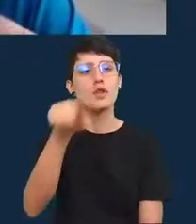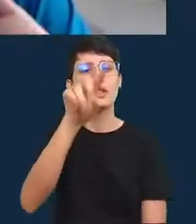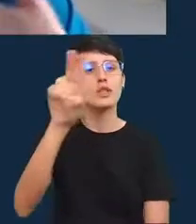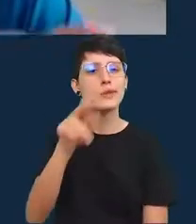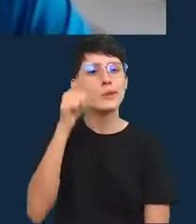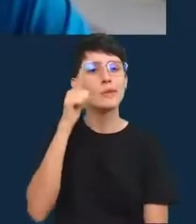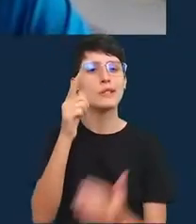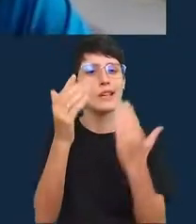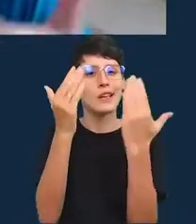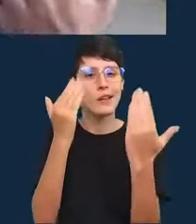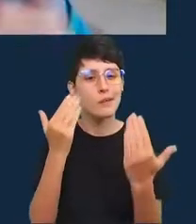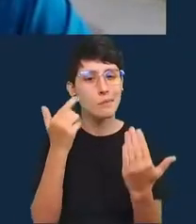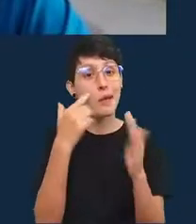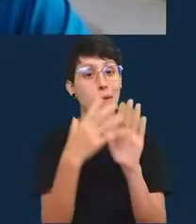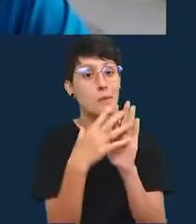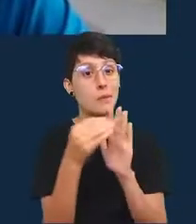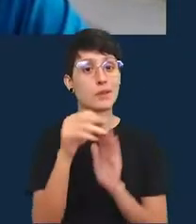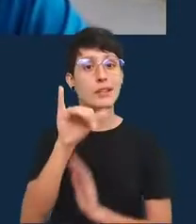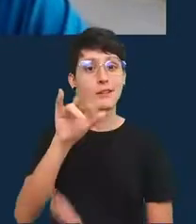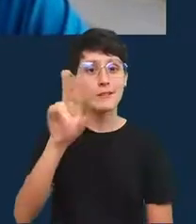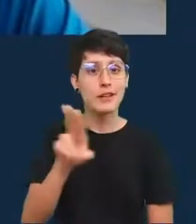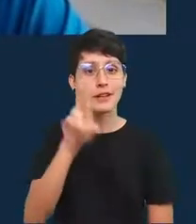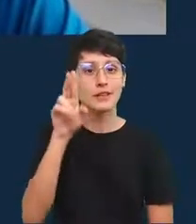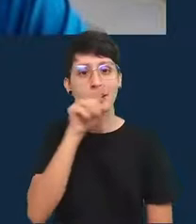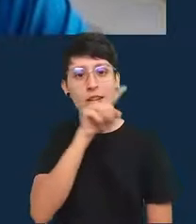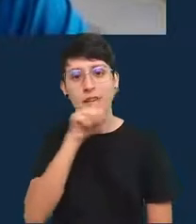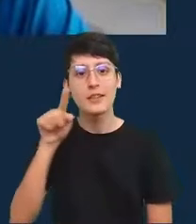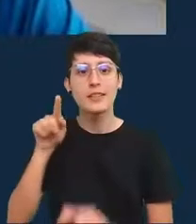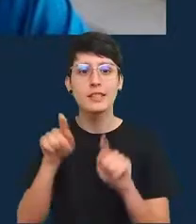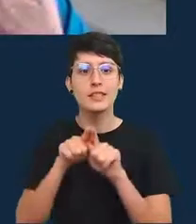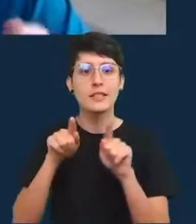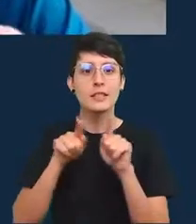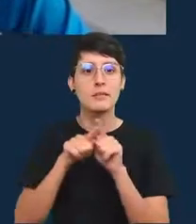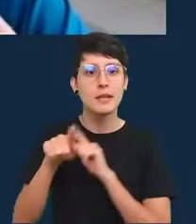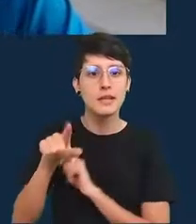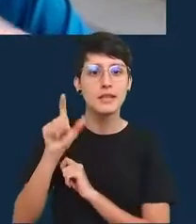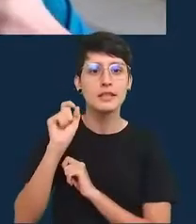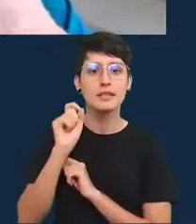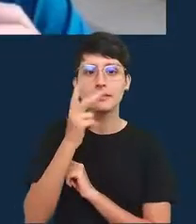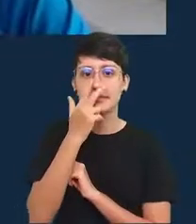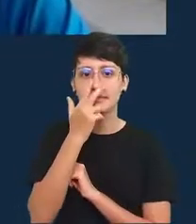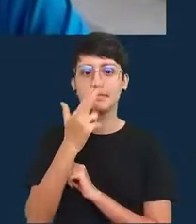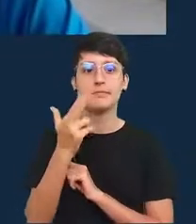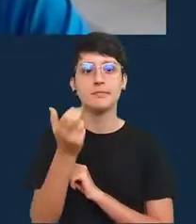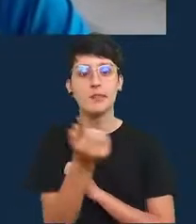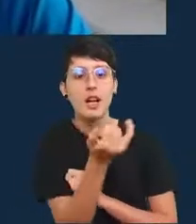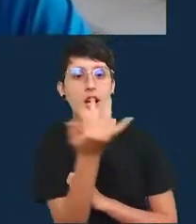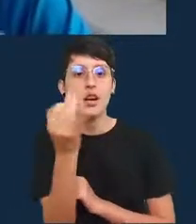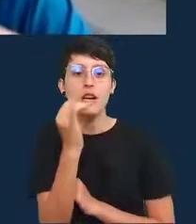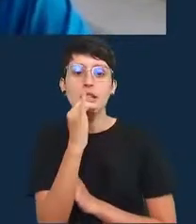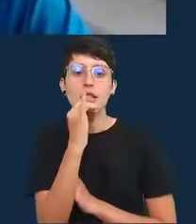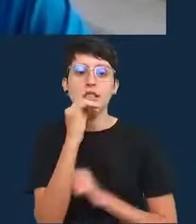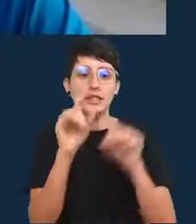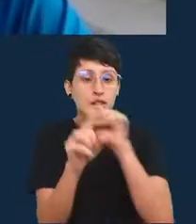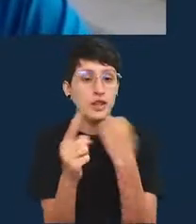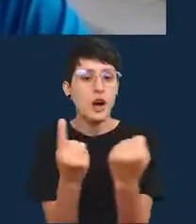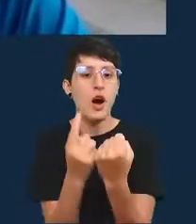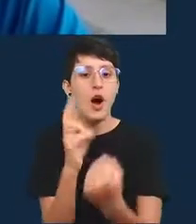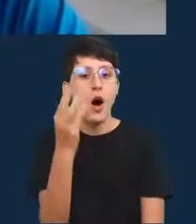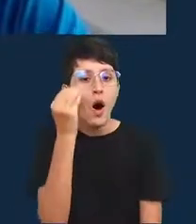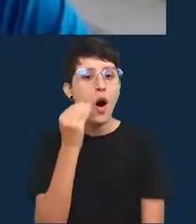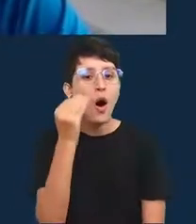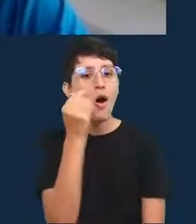e decidir qual modelo vão usar você acabou optando gradient tree boosting mas você tentou outros